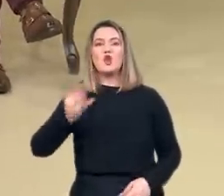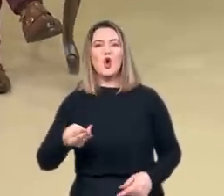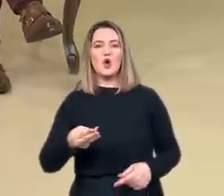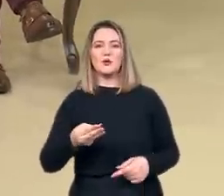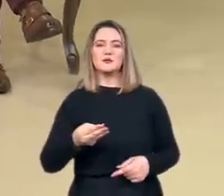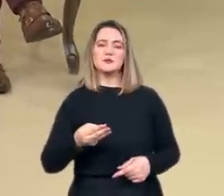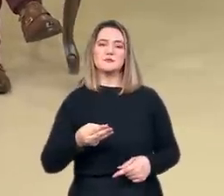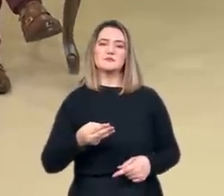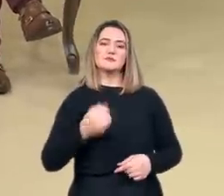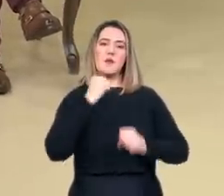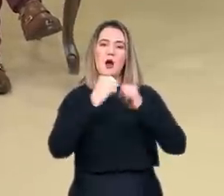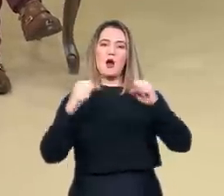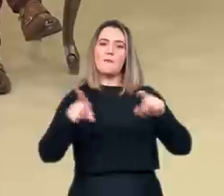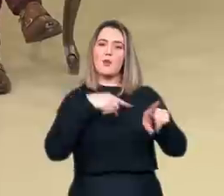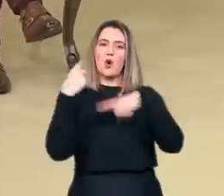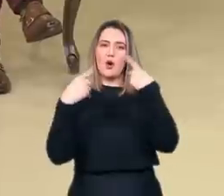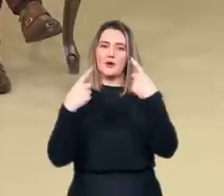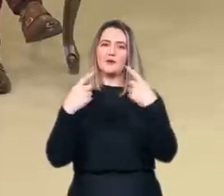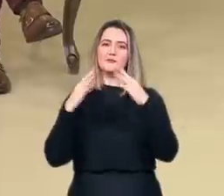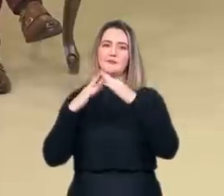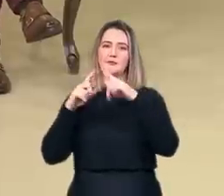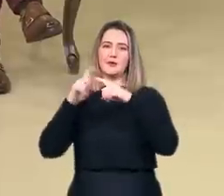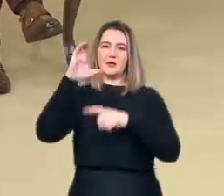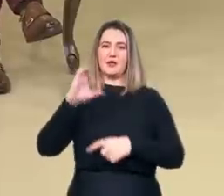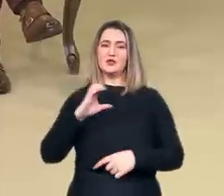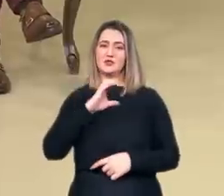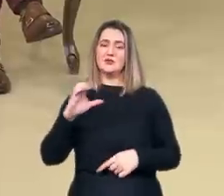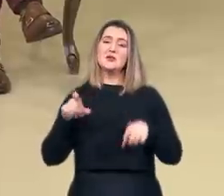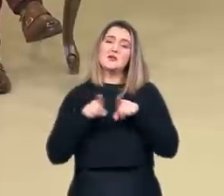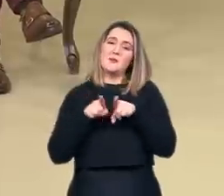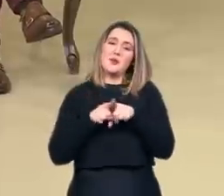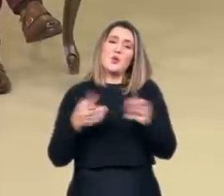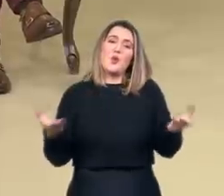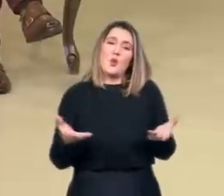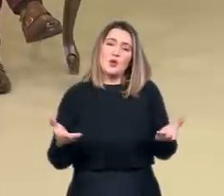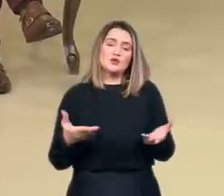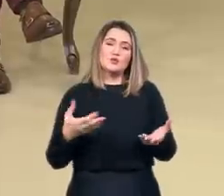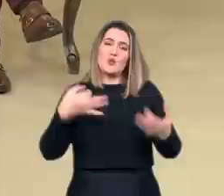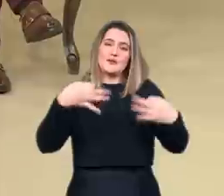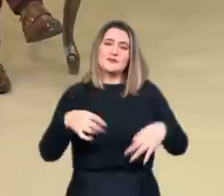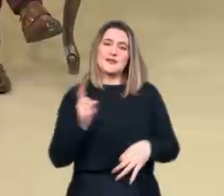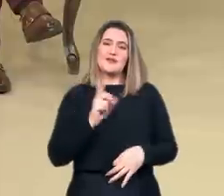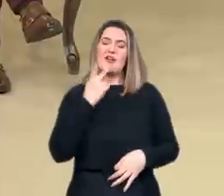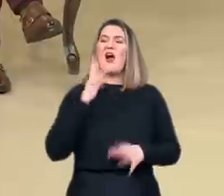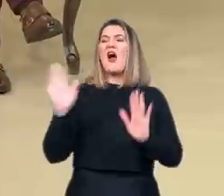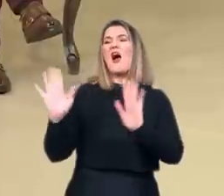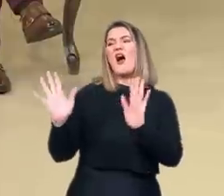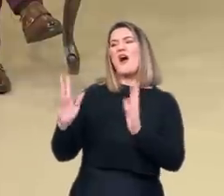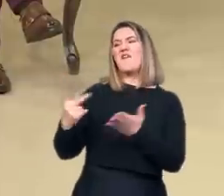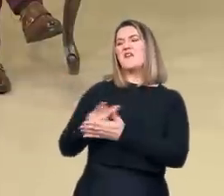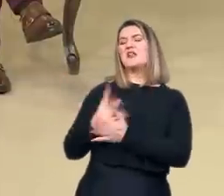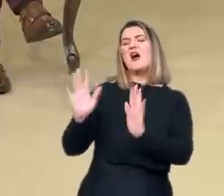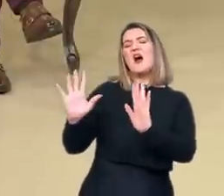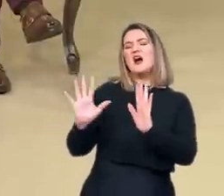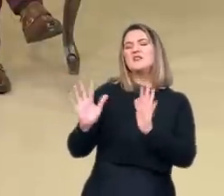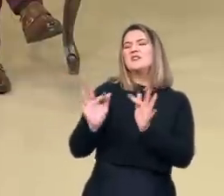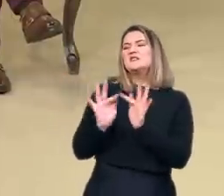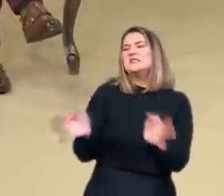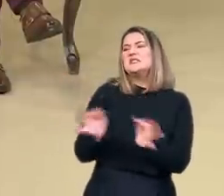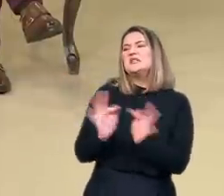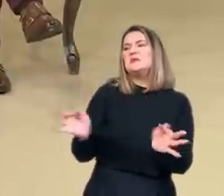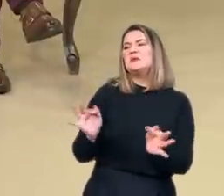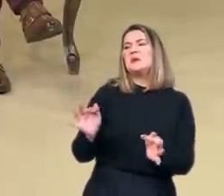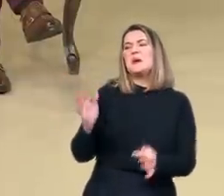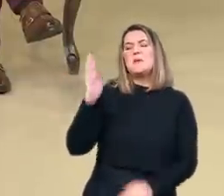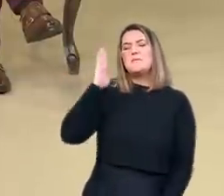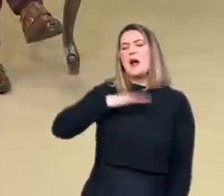e milhões de pessoas foram mortas pelo santo ofício, também acho no mínimo insensível dizer que isto não foi nada, não foi